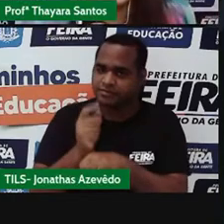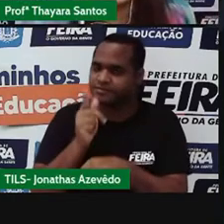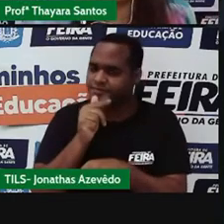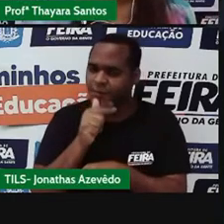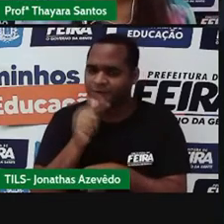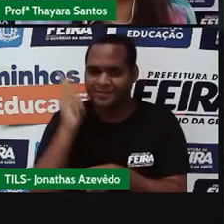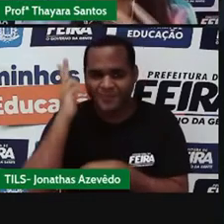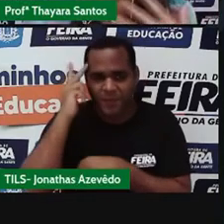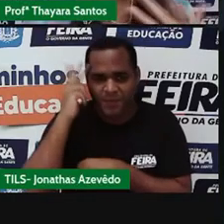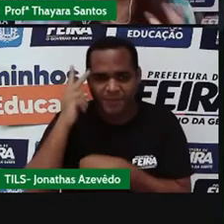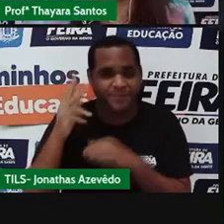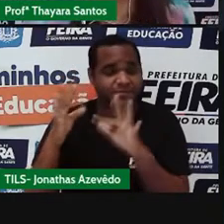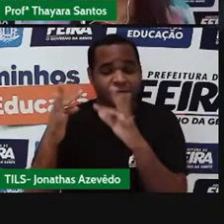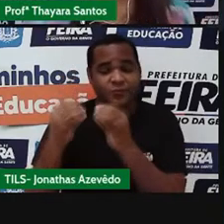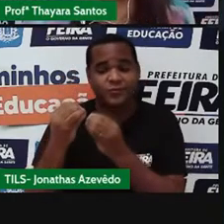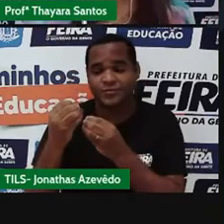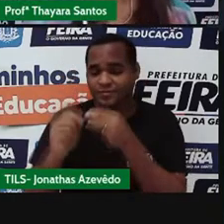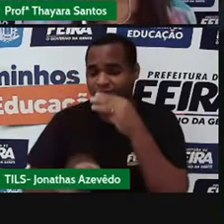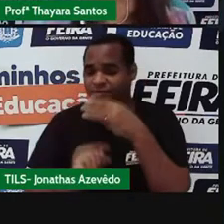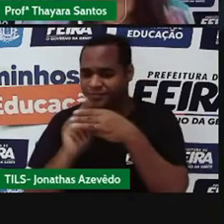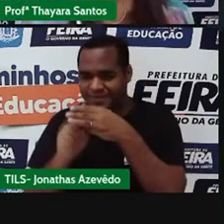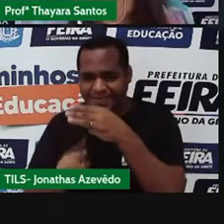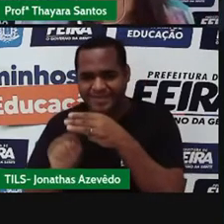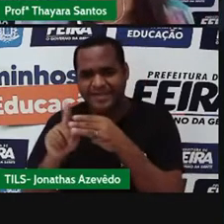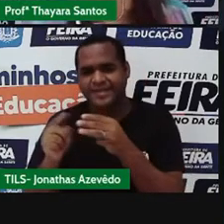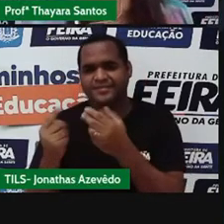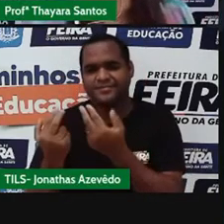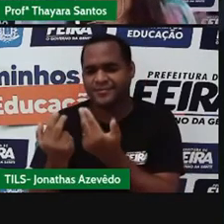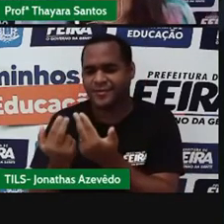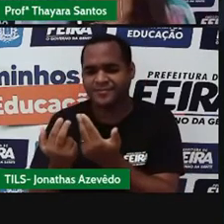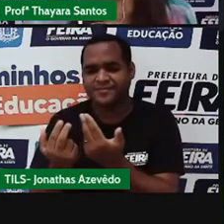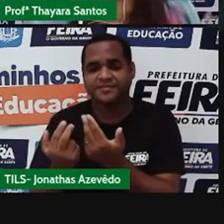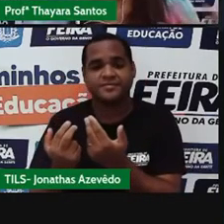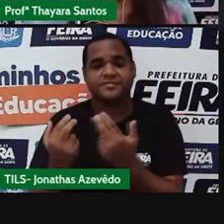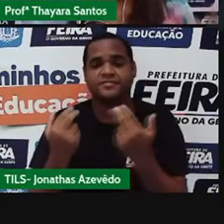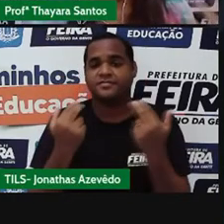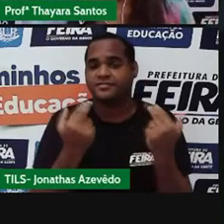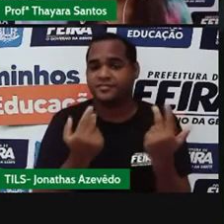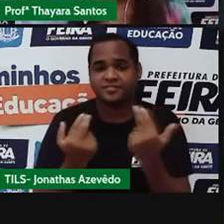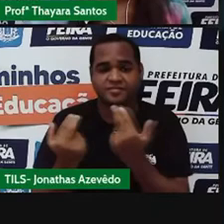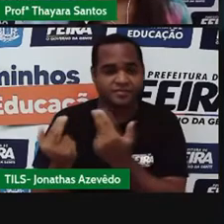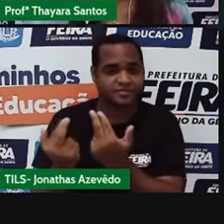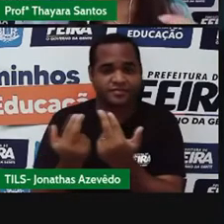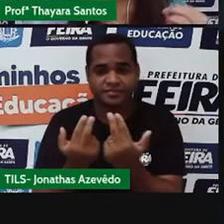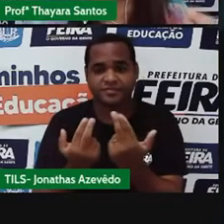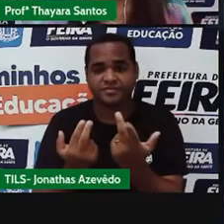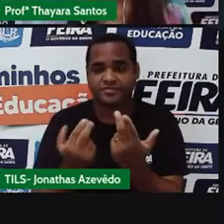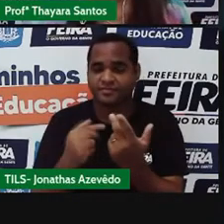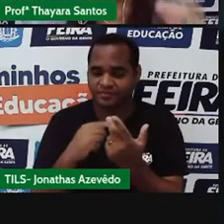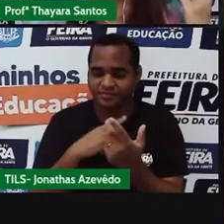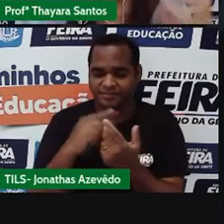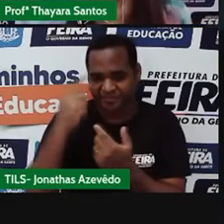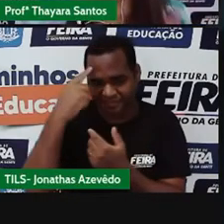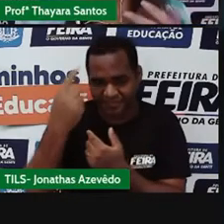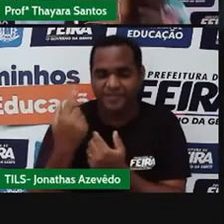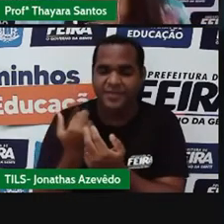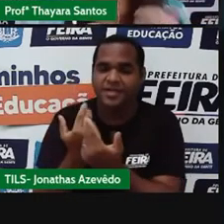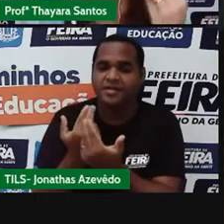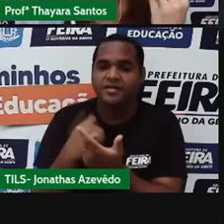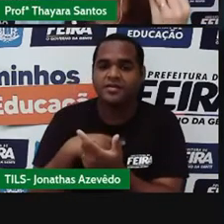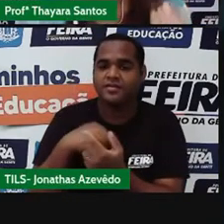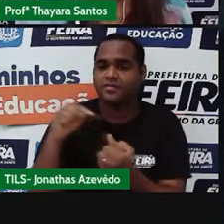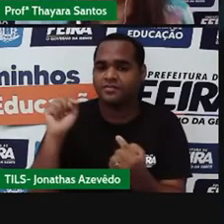é água. Então, nos três casos aqui, a gente tem água, a mesma substância. Então, isso daqui é uma